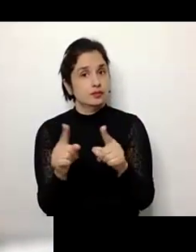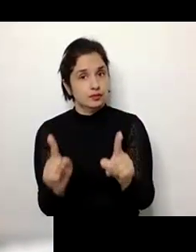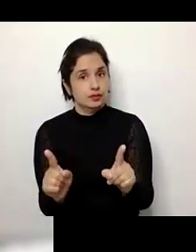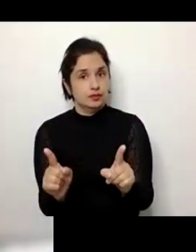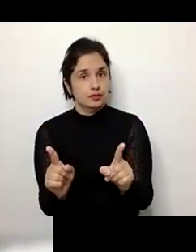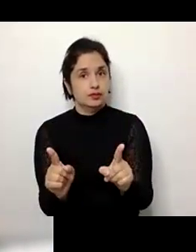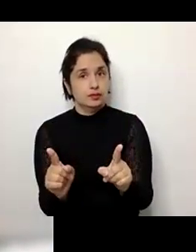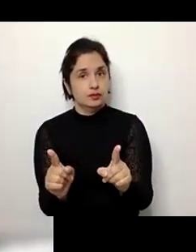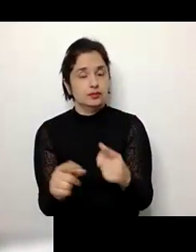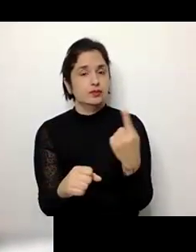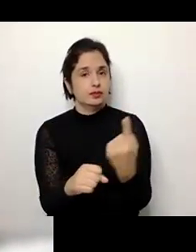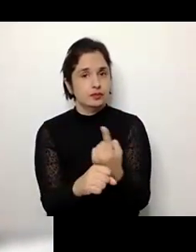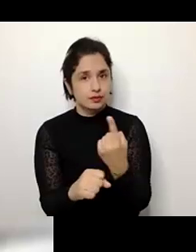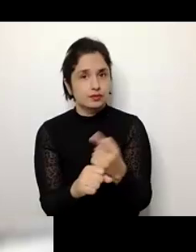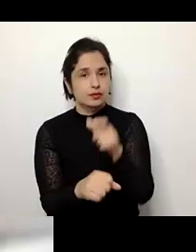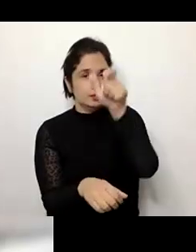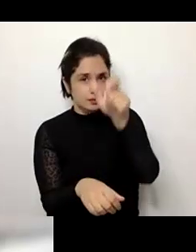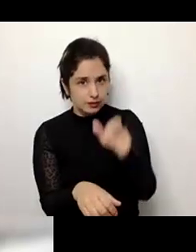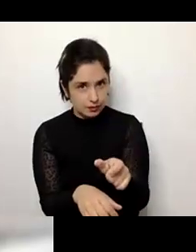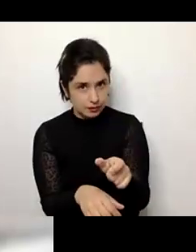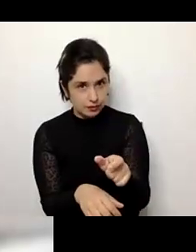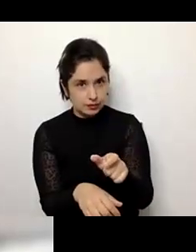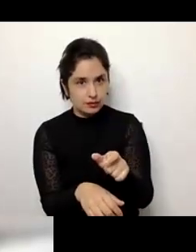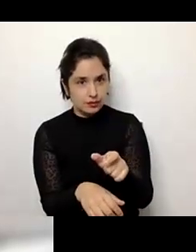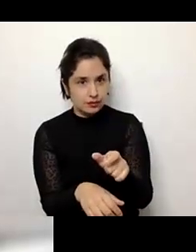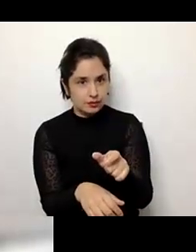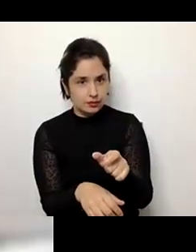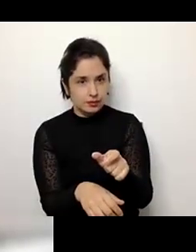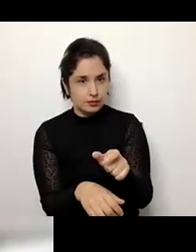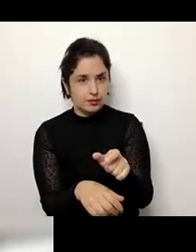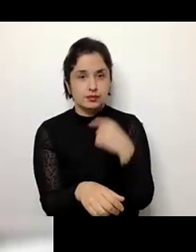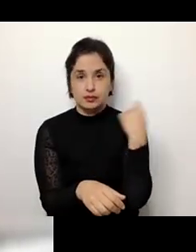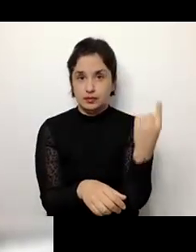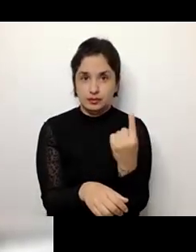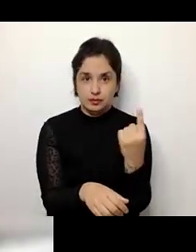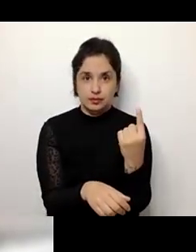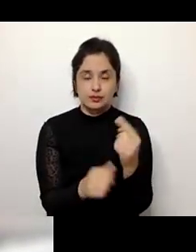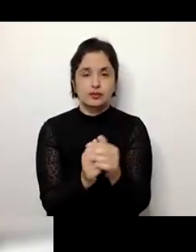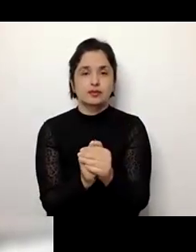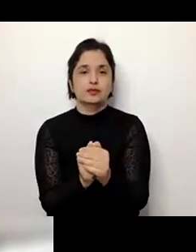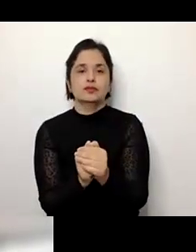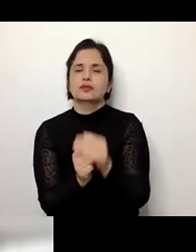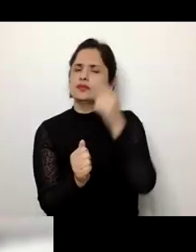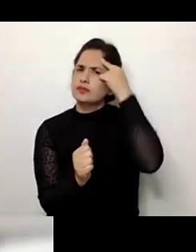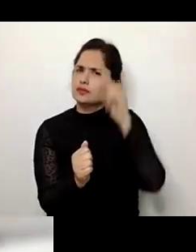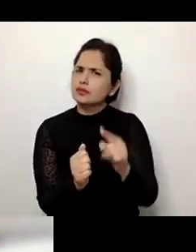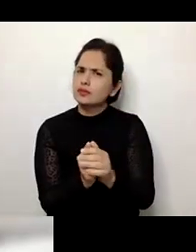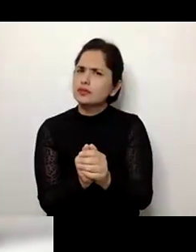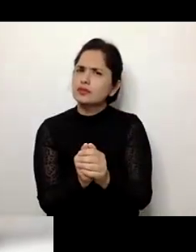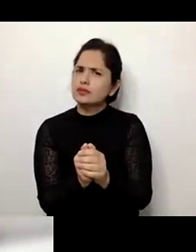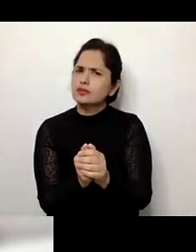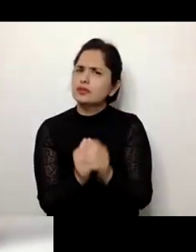falamos até agora da pessoa sem deficiência, da população no geral. Será que tem deficiência? Será que tem